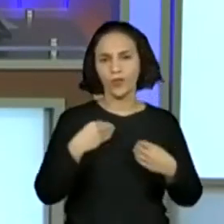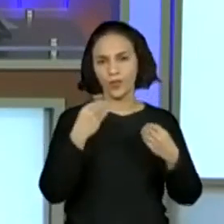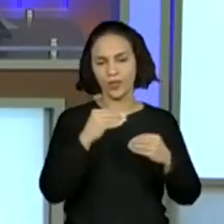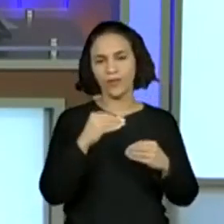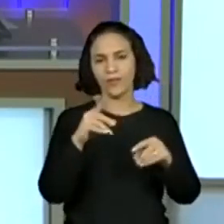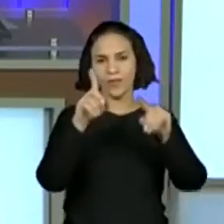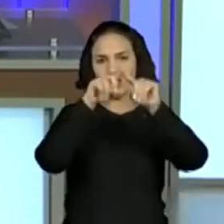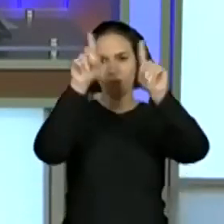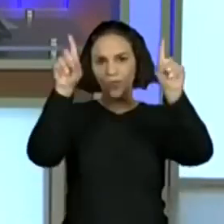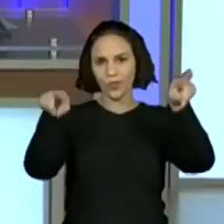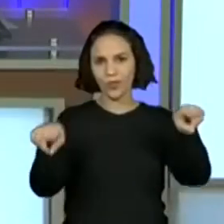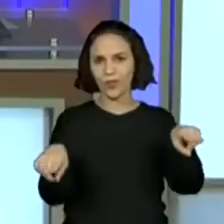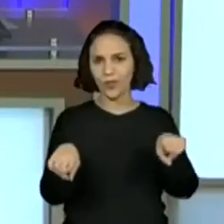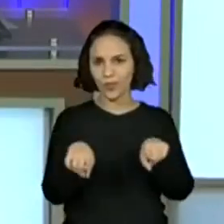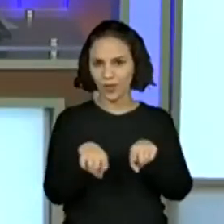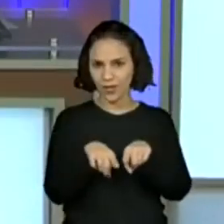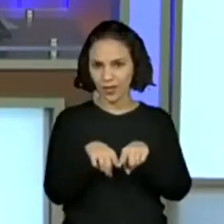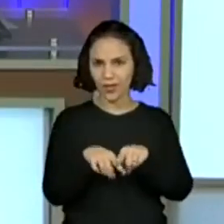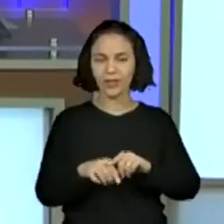quadro.